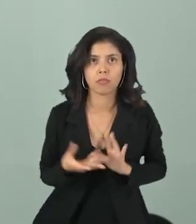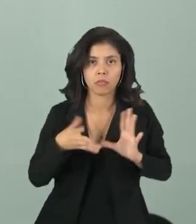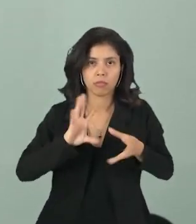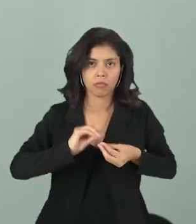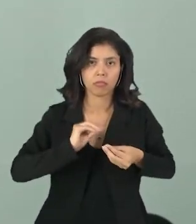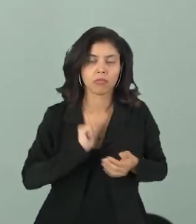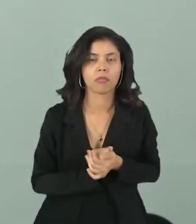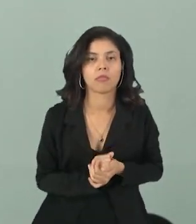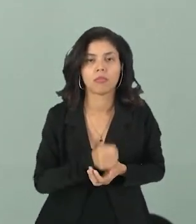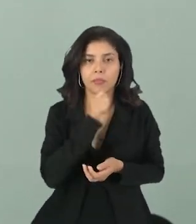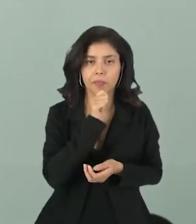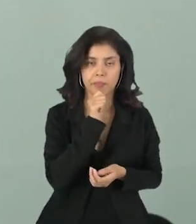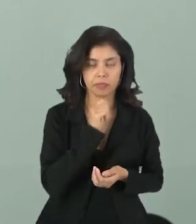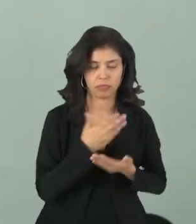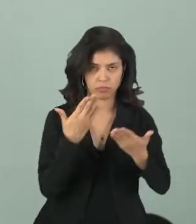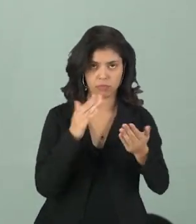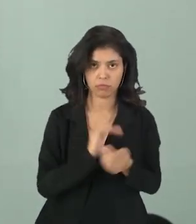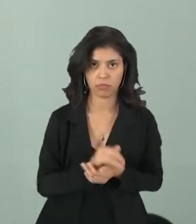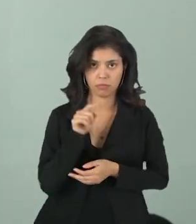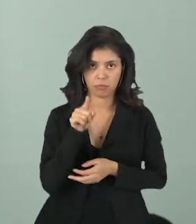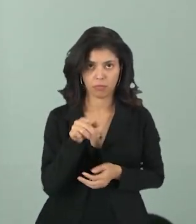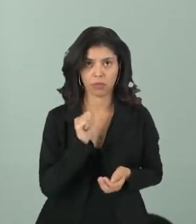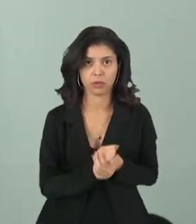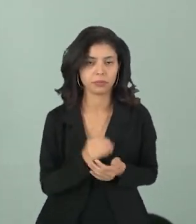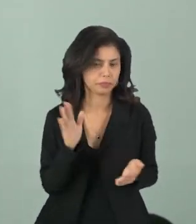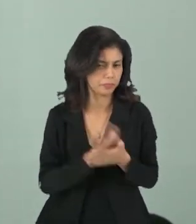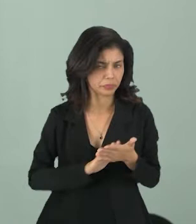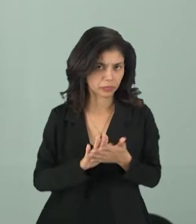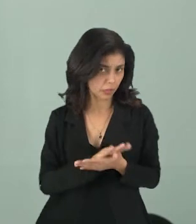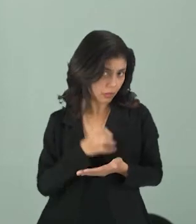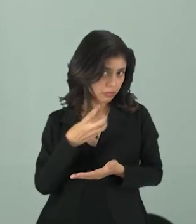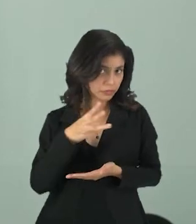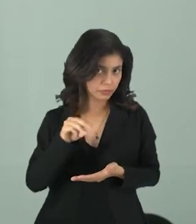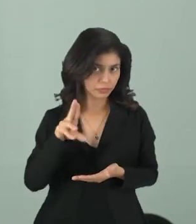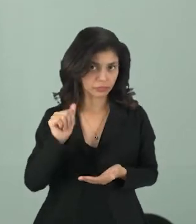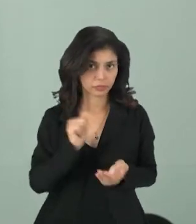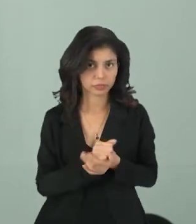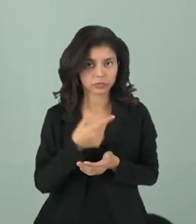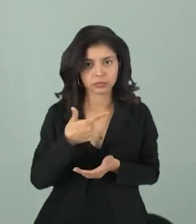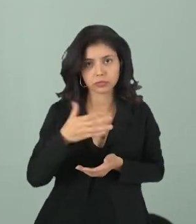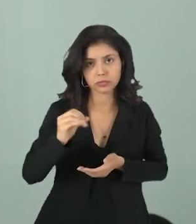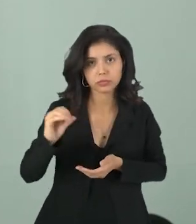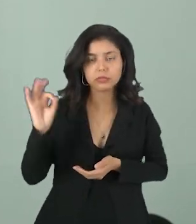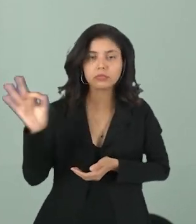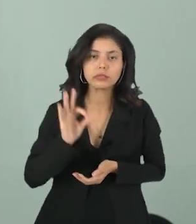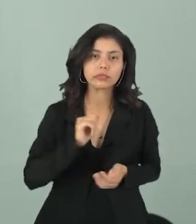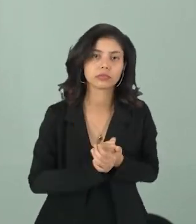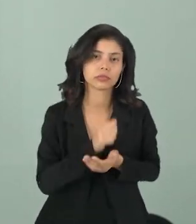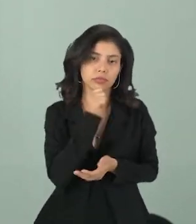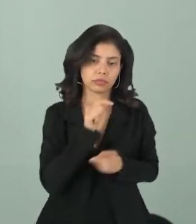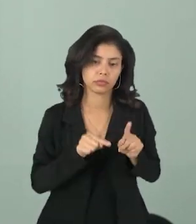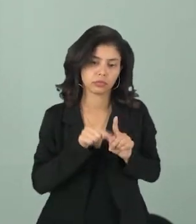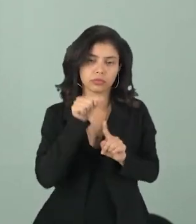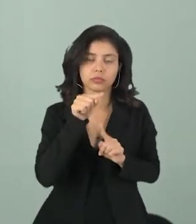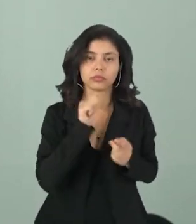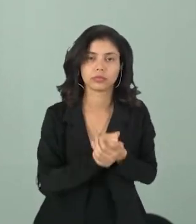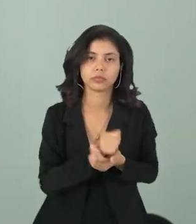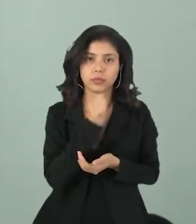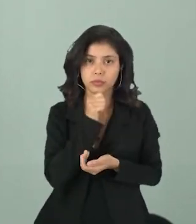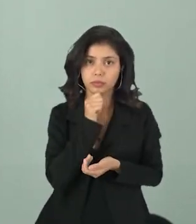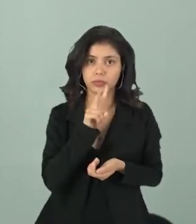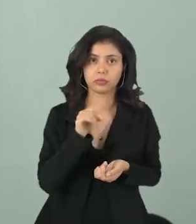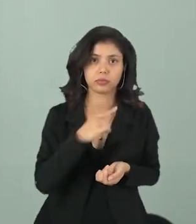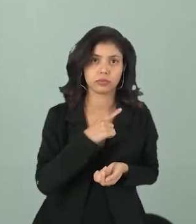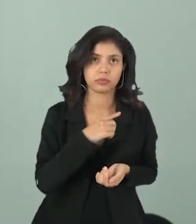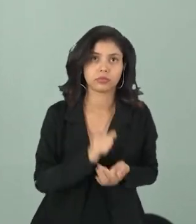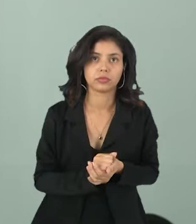resumindo pessoal, a segunda lei da termodinâmica é isso daí. Nenhuma máquina rende 100% e uma máquina térmica terá